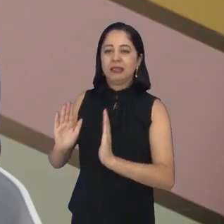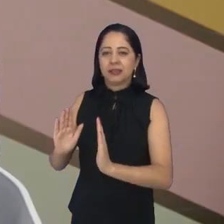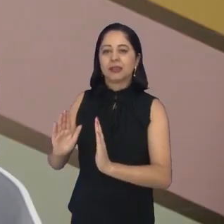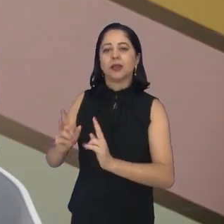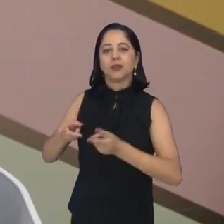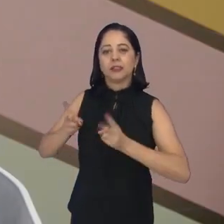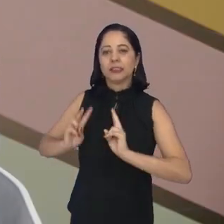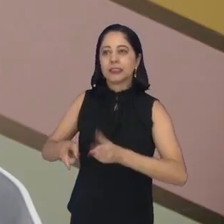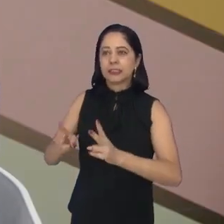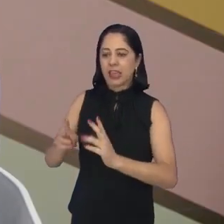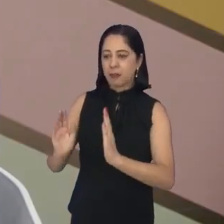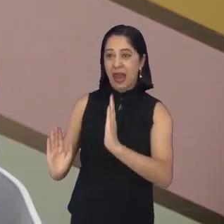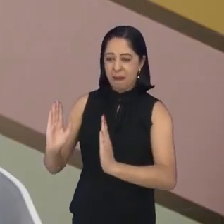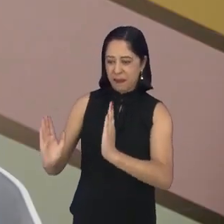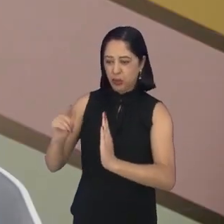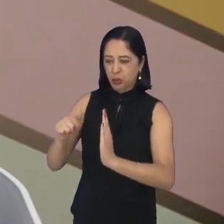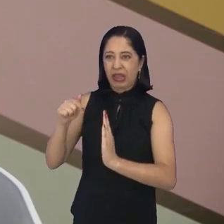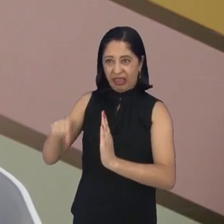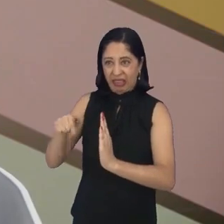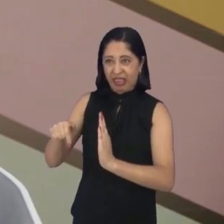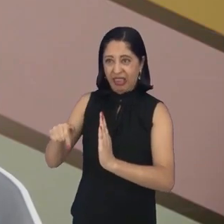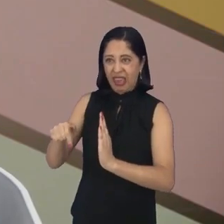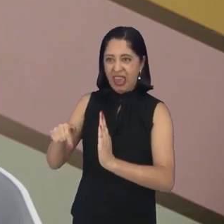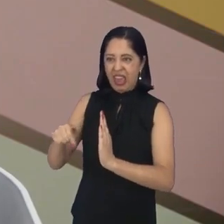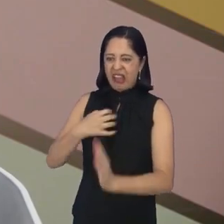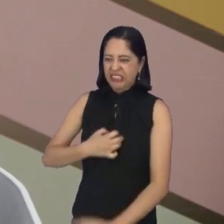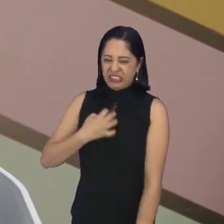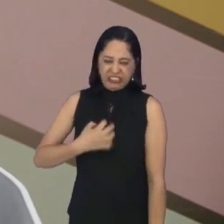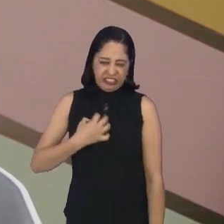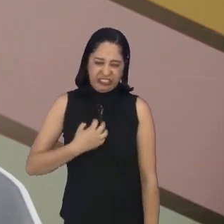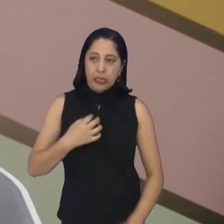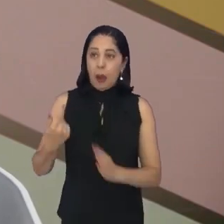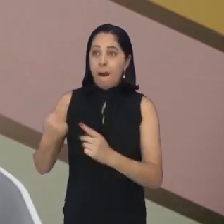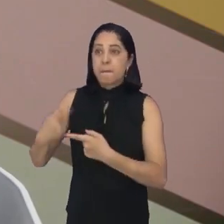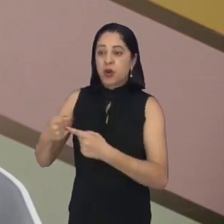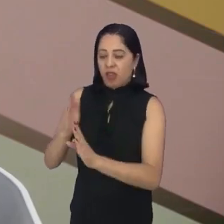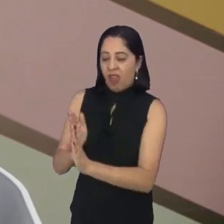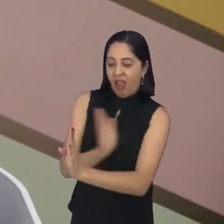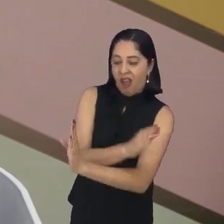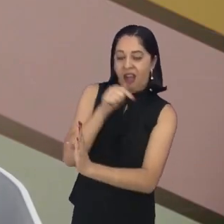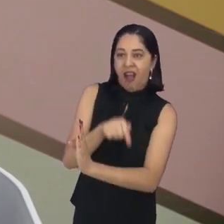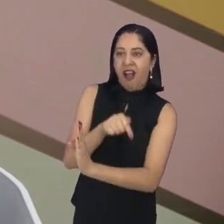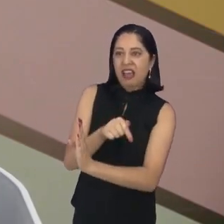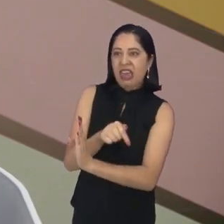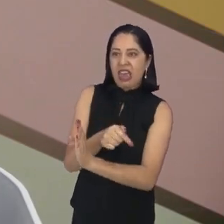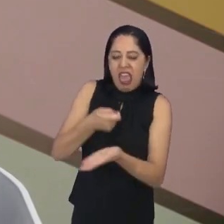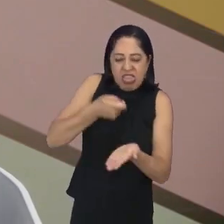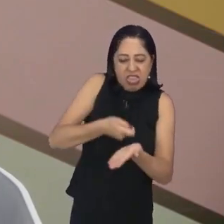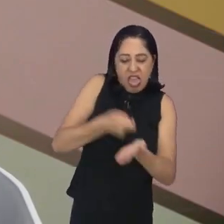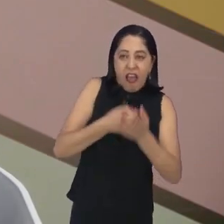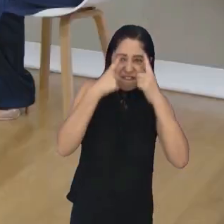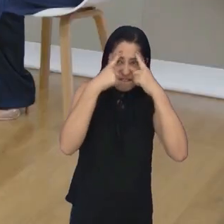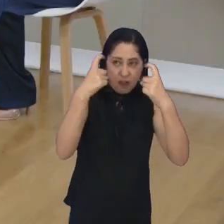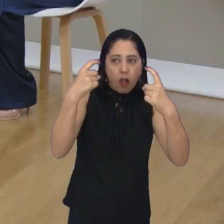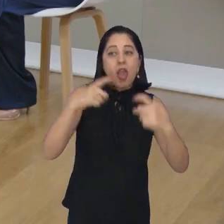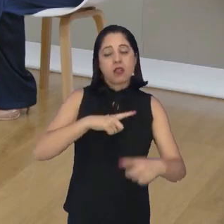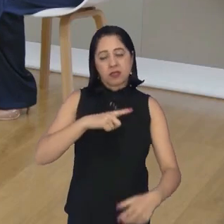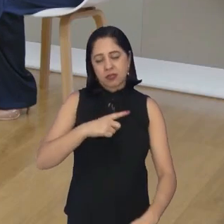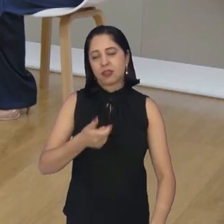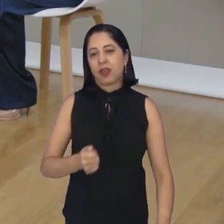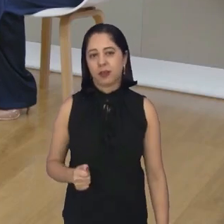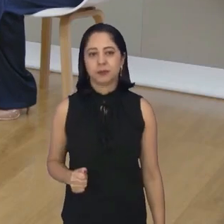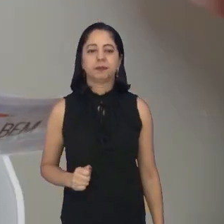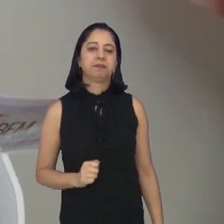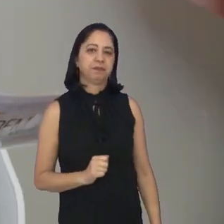traz essa revolta por conta de uma infância muito reprimida, muito ali, violenta. Severa, né? Isso.